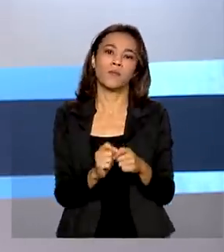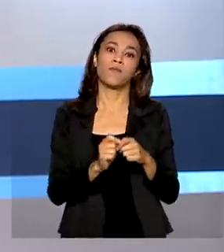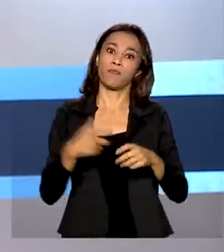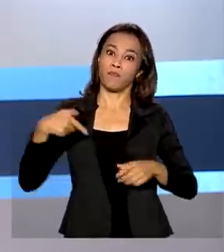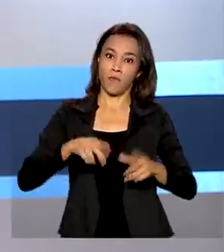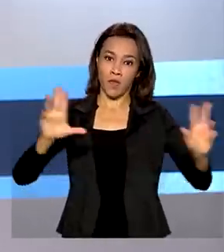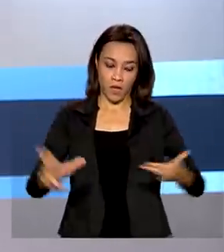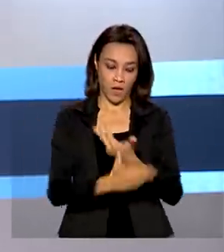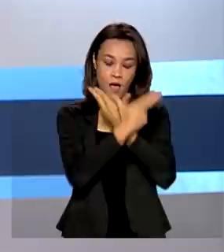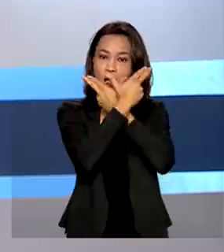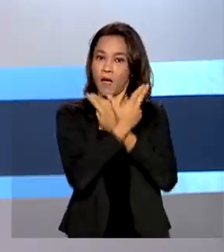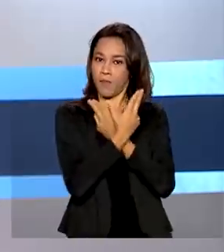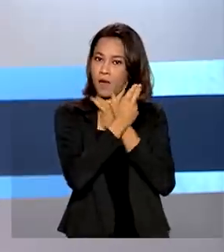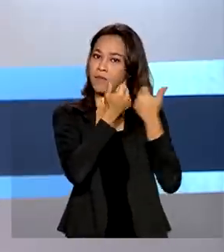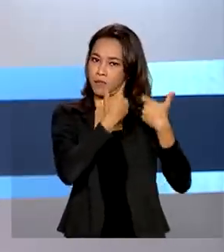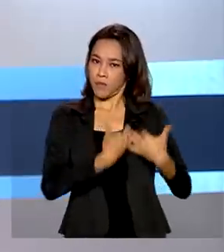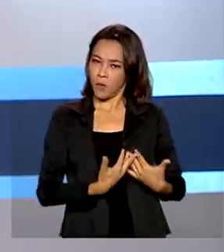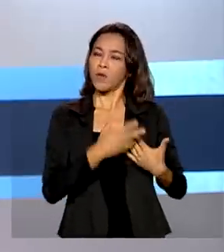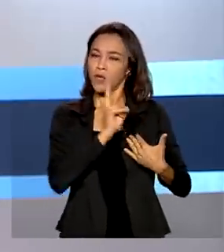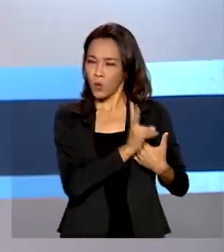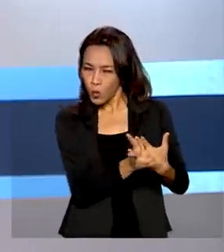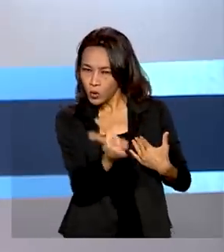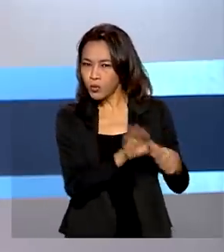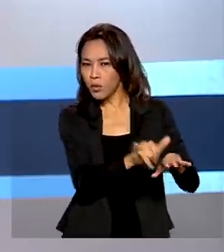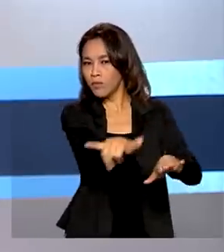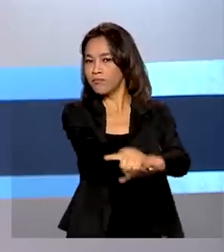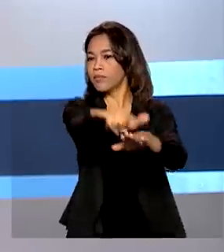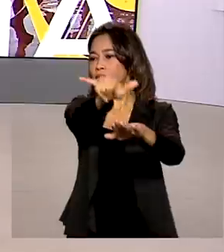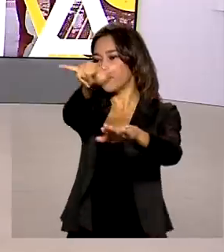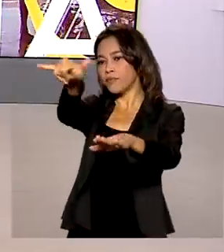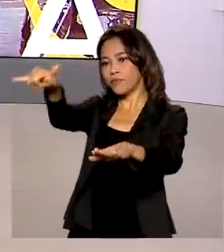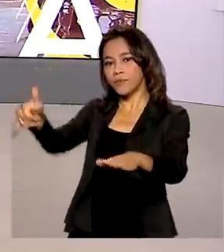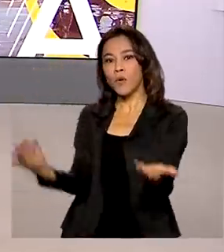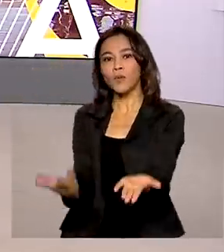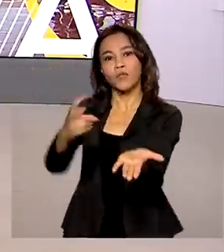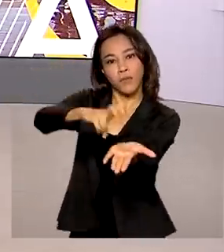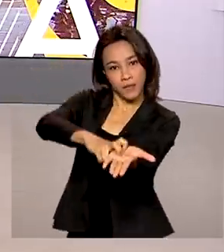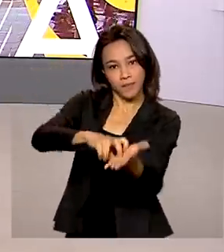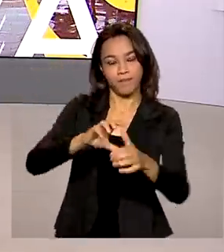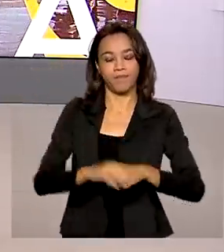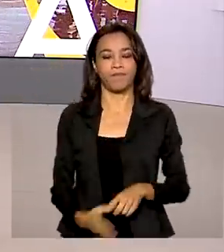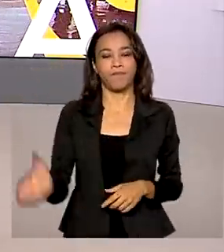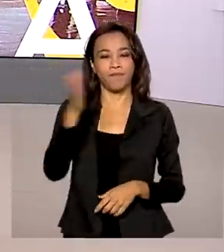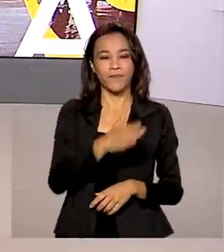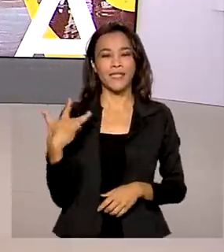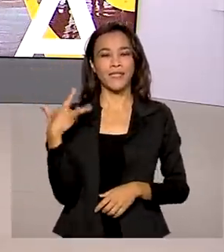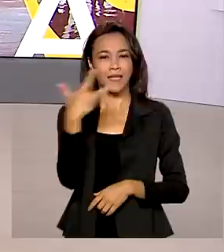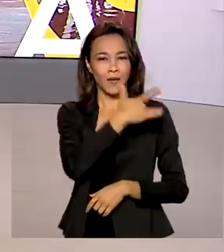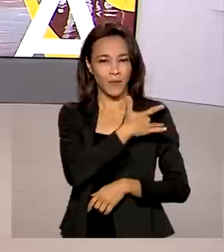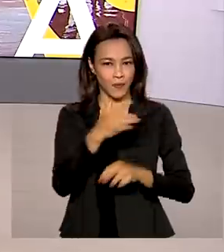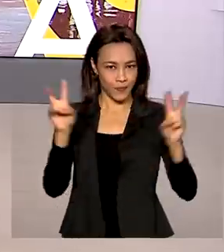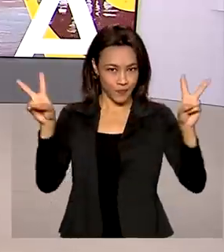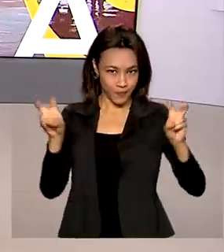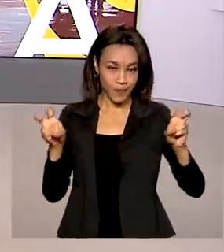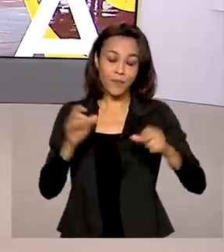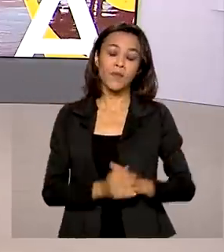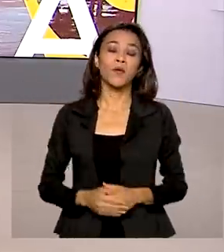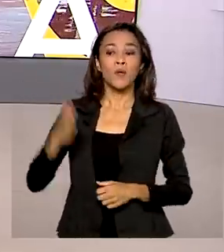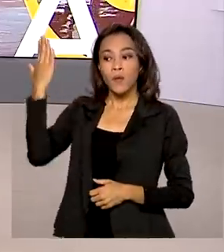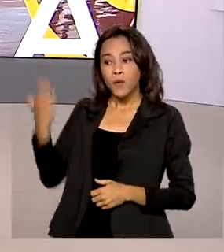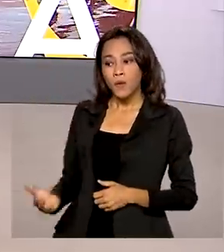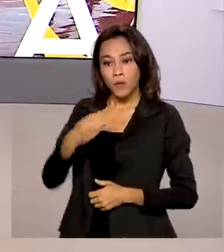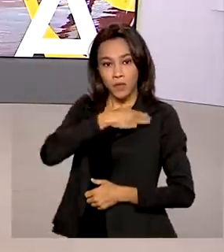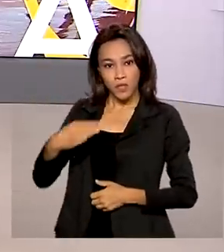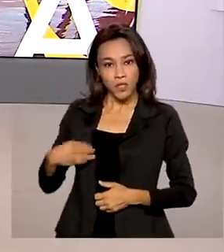a Força Aérea Brasileira, a missão segue para o Haiti, agora pela manhã. Saúde agora! O ministro Marcelo Queiroga visitou o